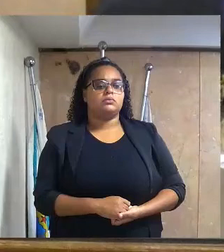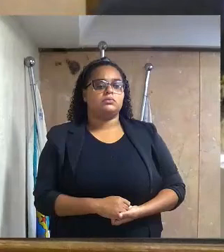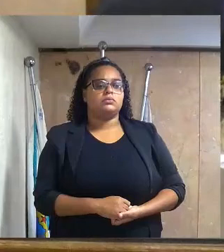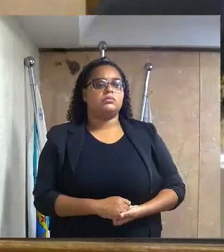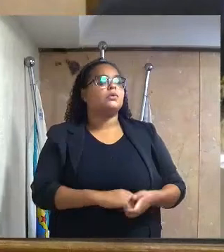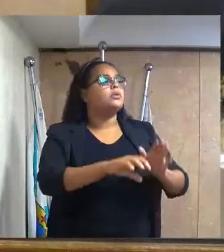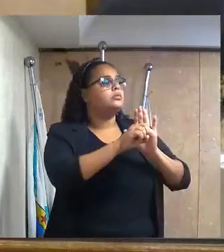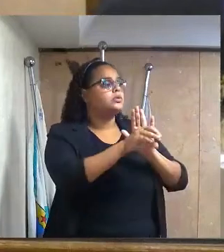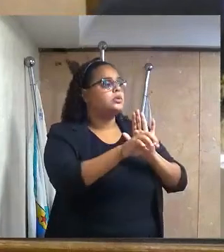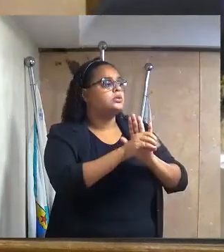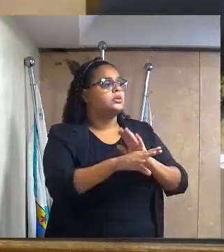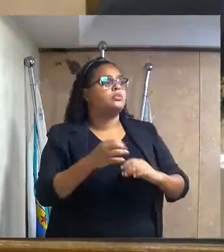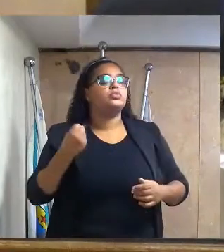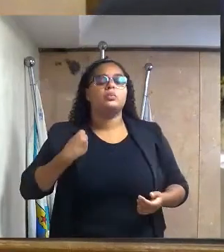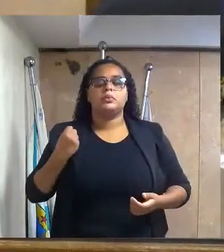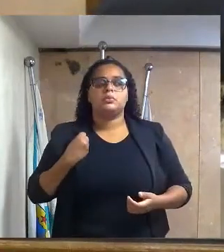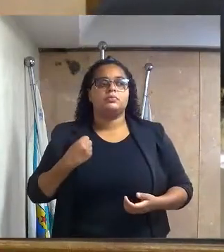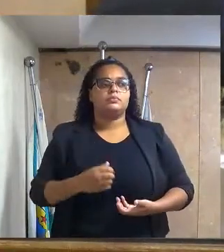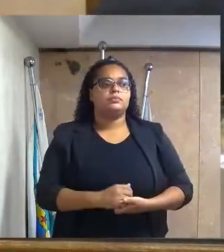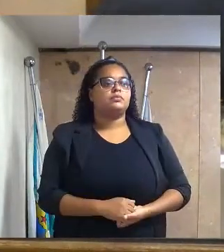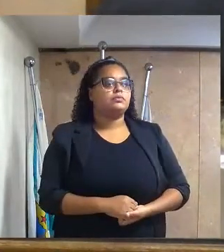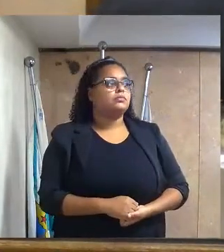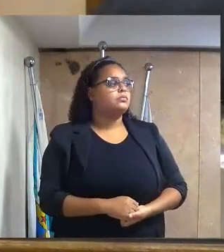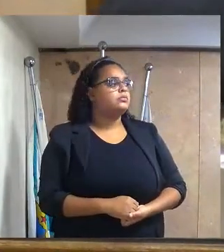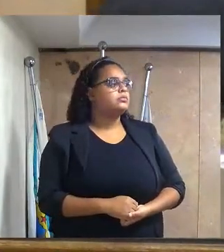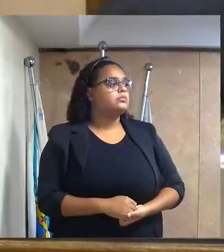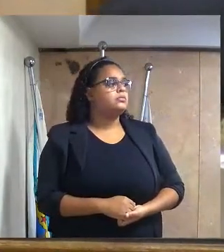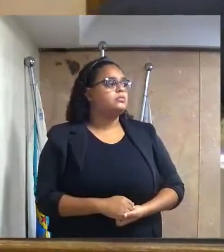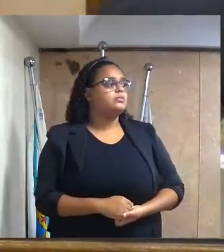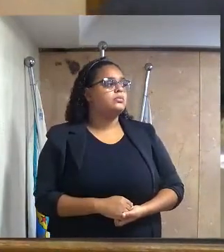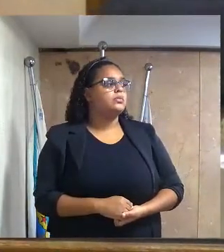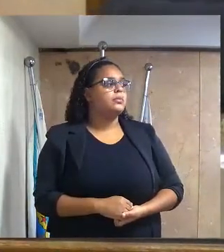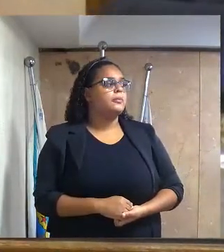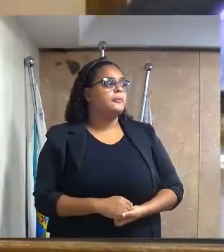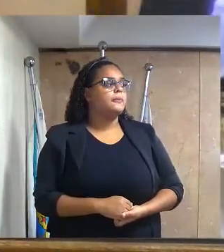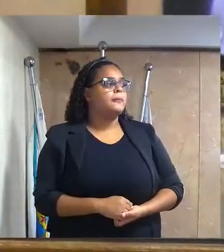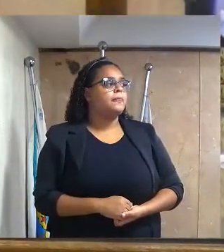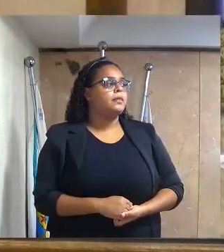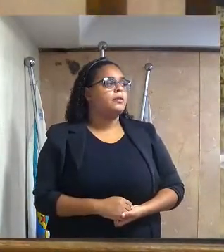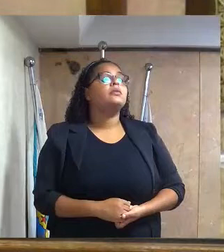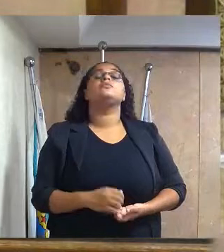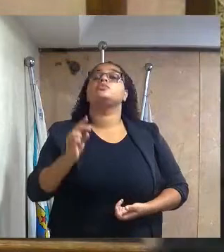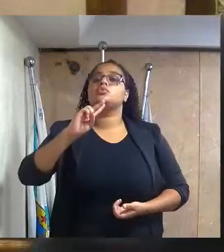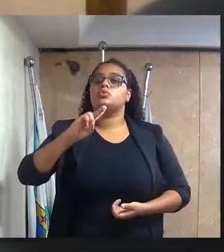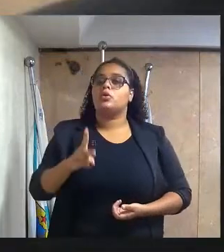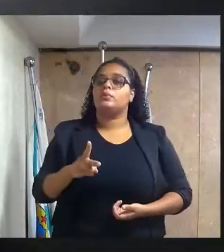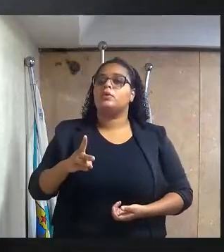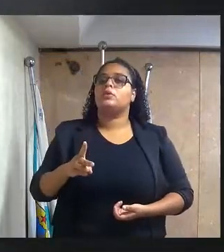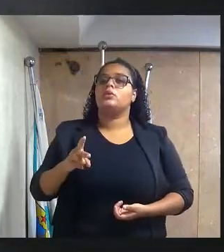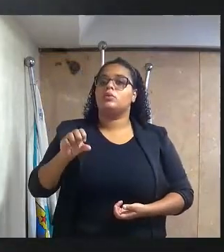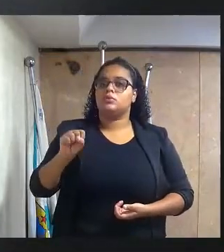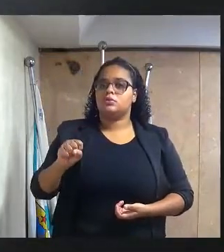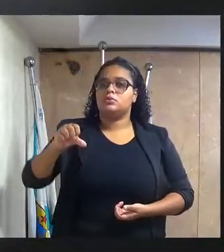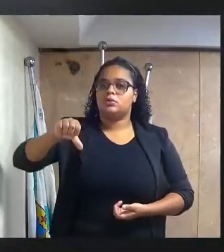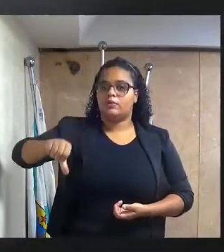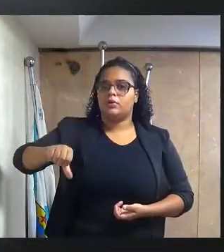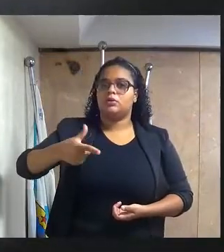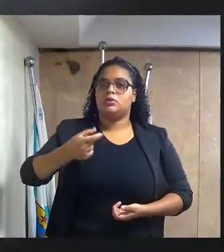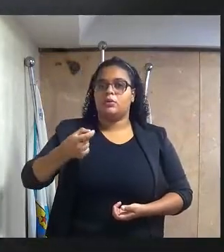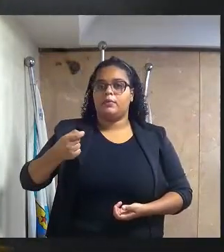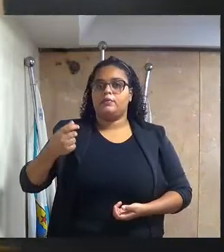Indicação número 2890-2021,